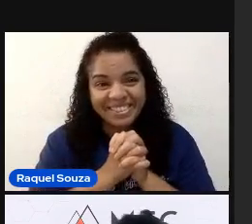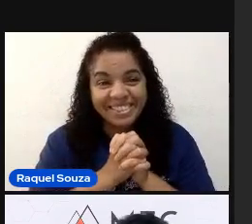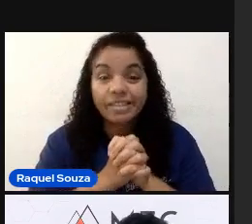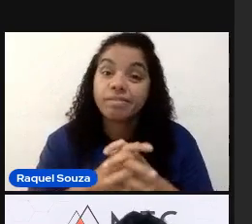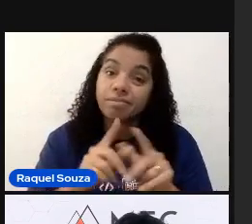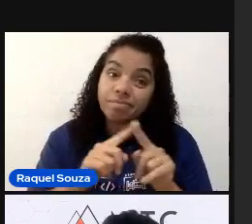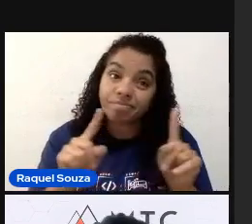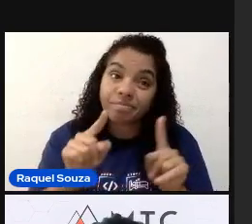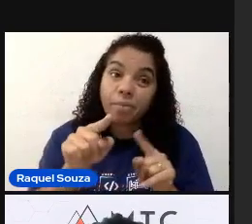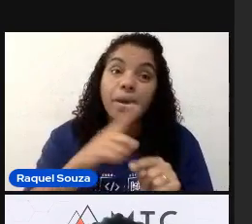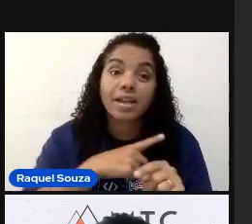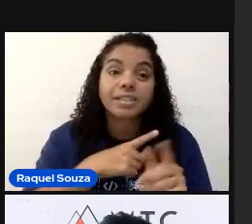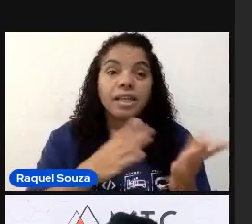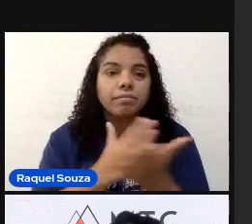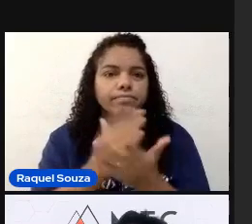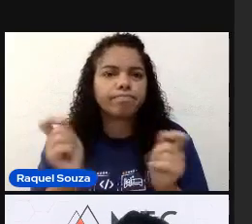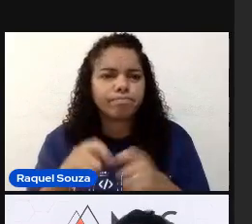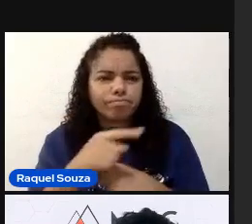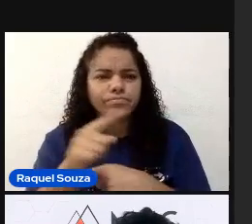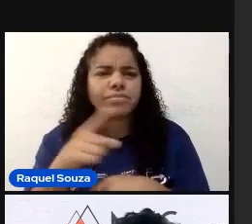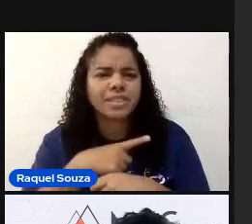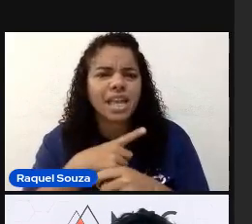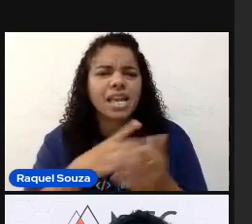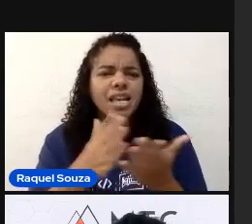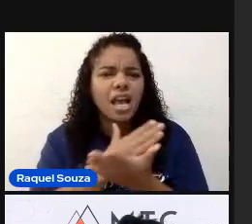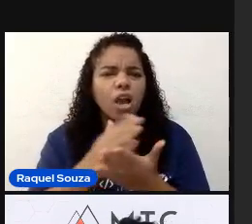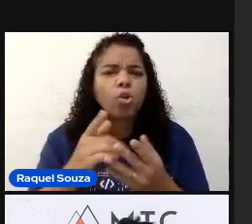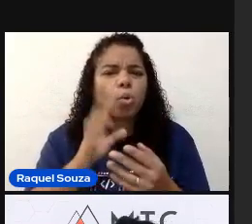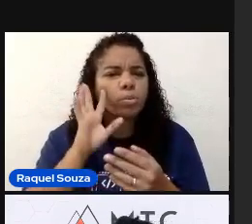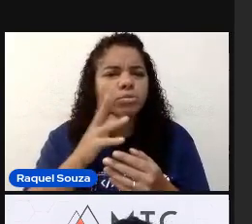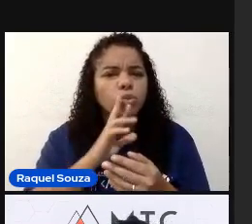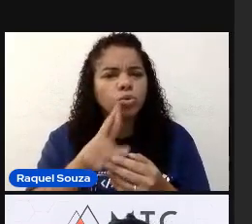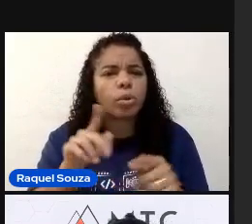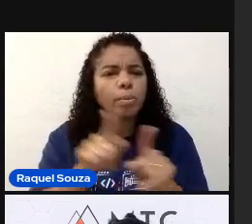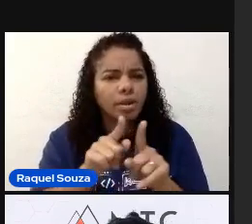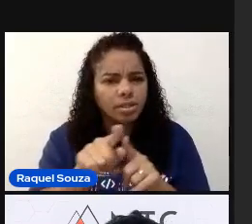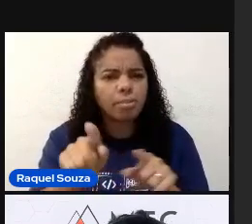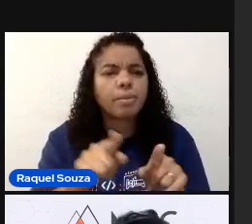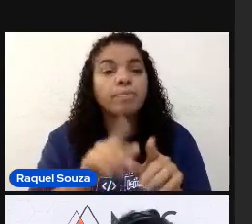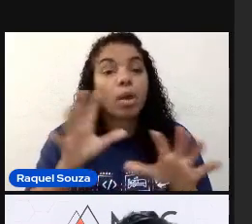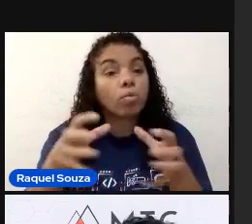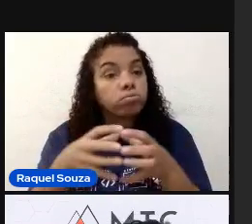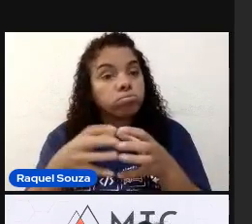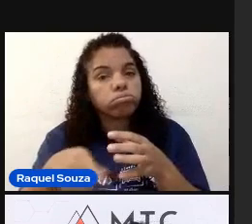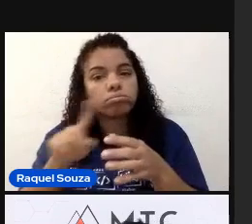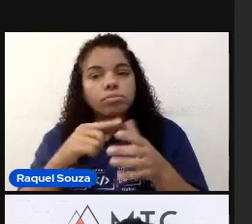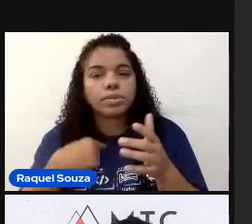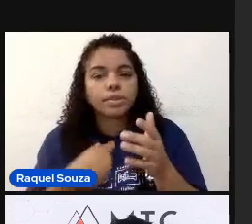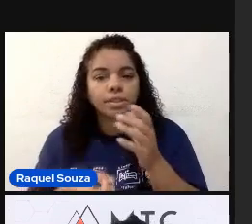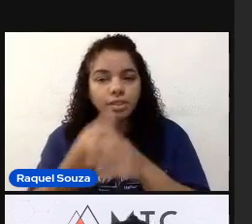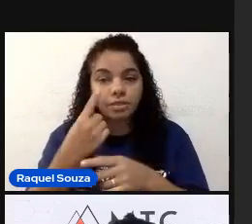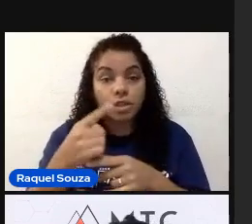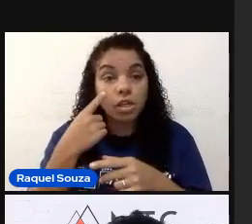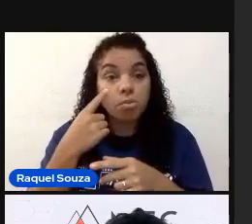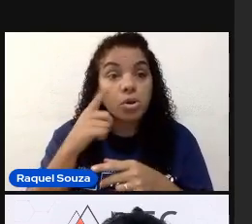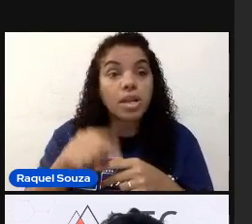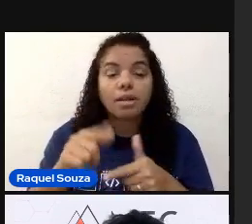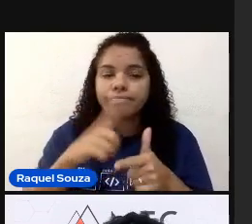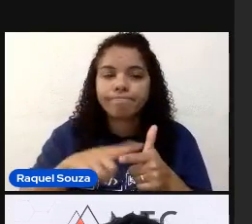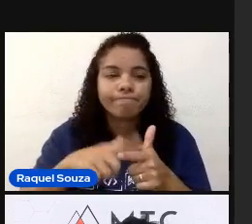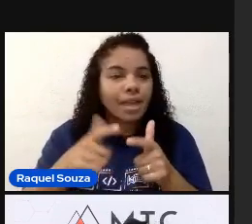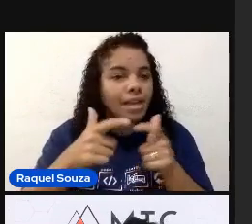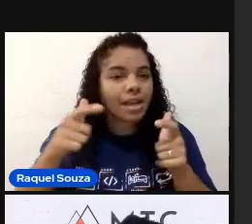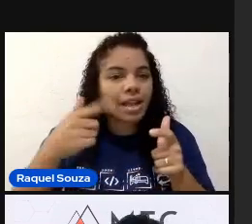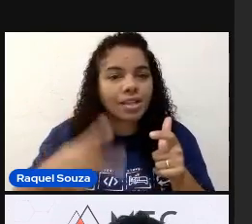Mas... Daí tem algumas possibilidades. Tem algumas soluções para isso também. Então, a comunidade veio. Porque era um problema grande da comunidade.